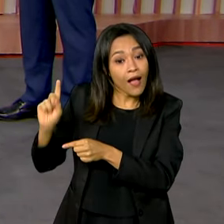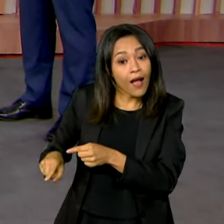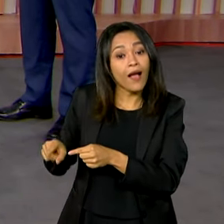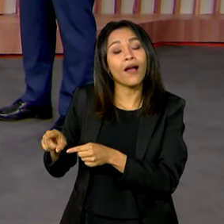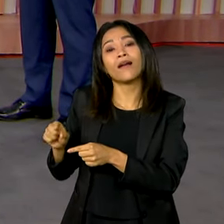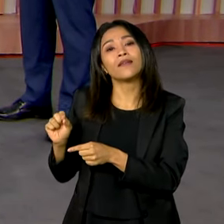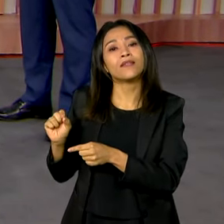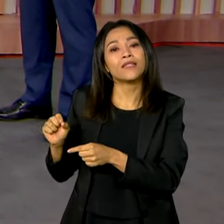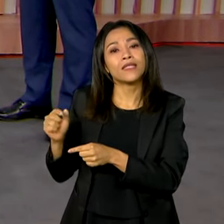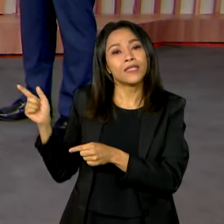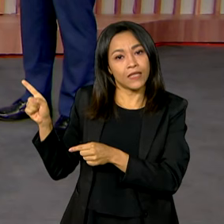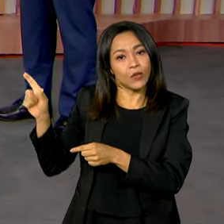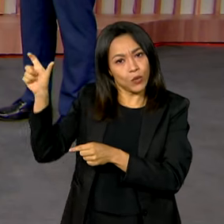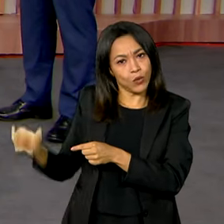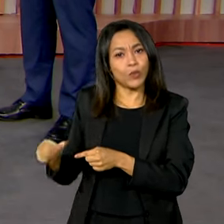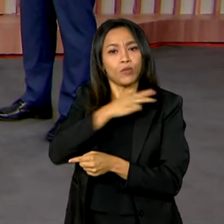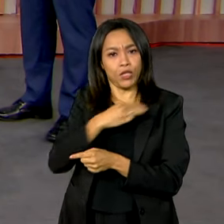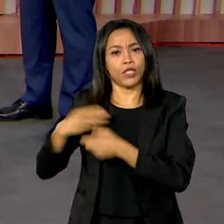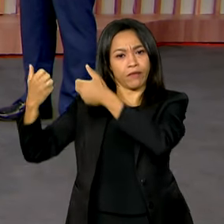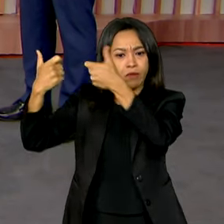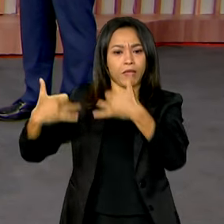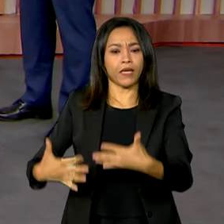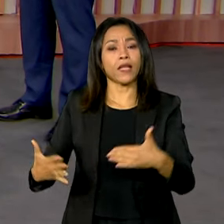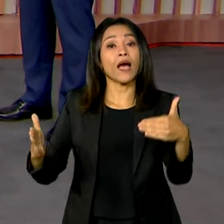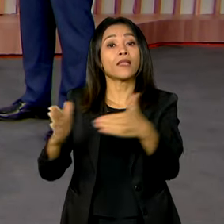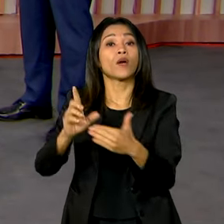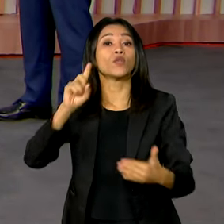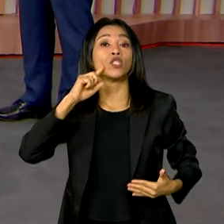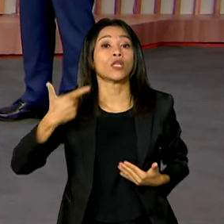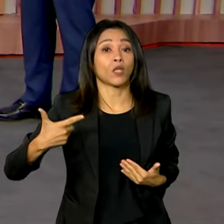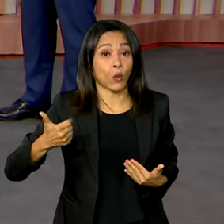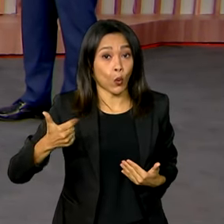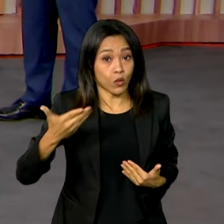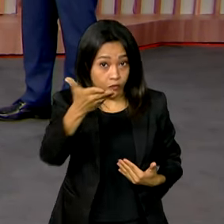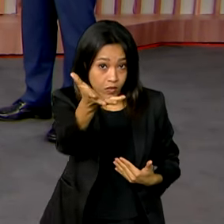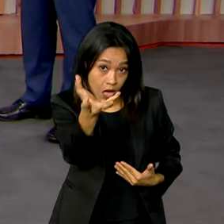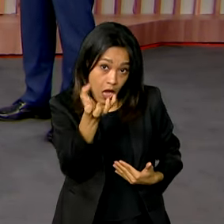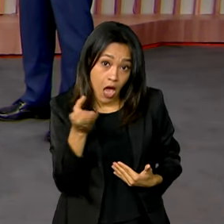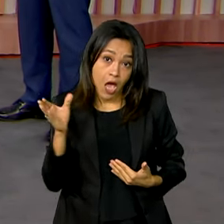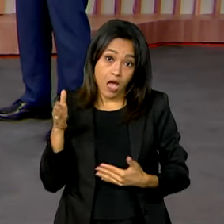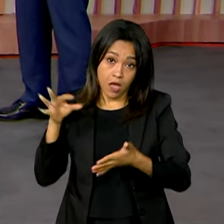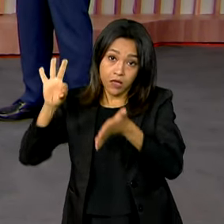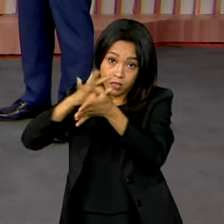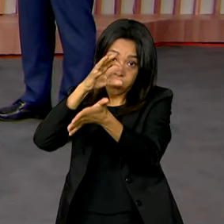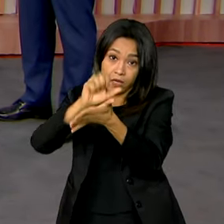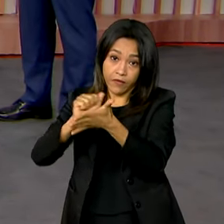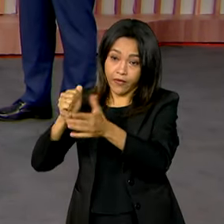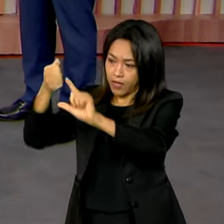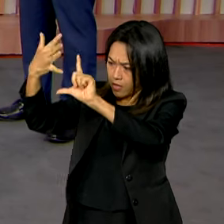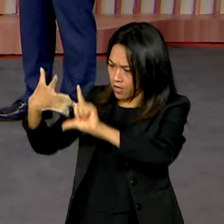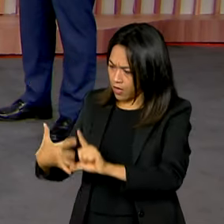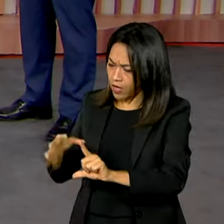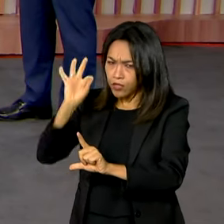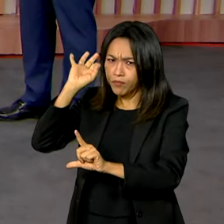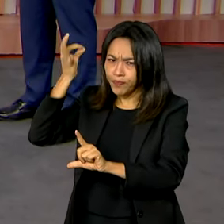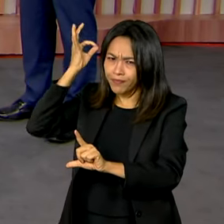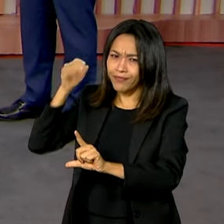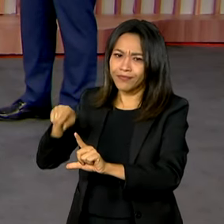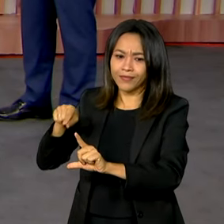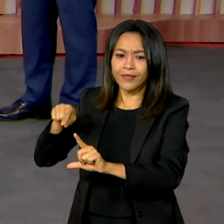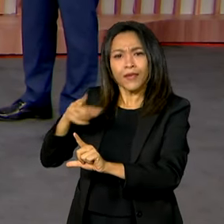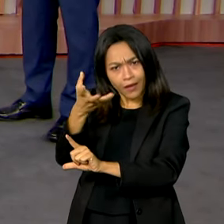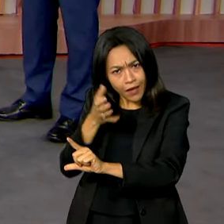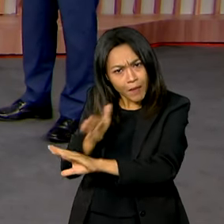endereço. O ministro estava contando, no Bom Dia, ministro, que até dia 12, você que quer se inscrever pela internet, rápido, sem burocracia, né, ministro? Quer